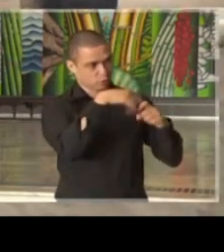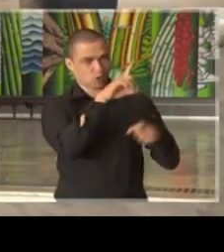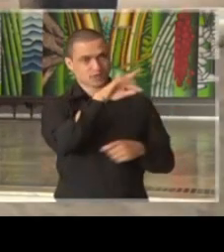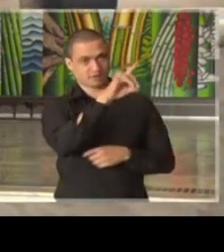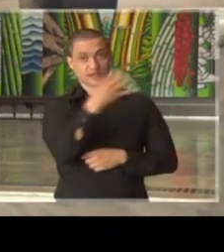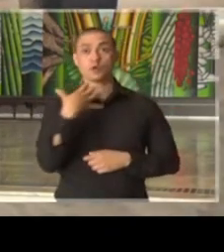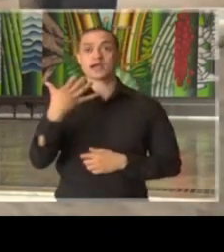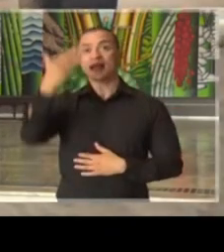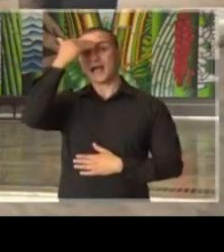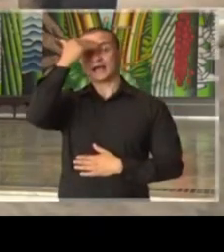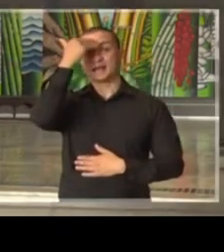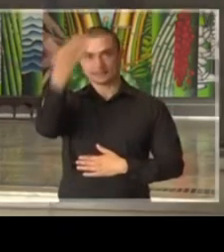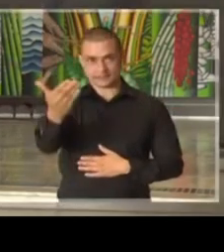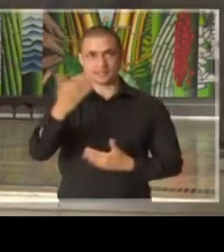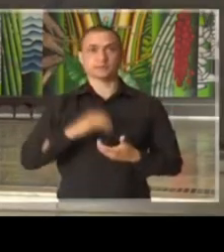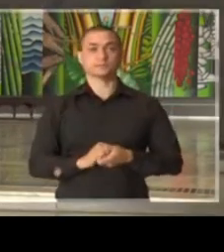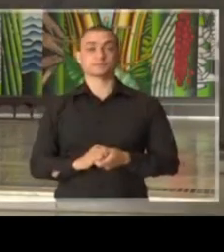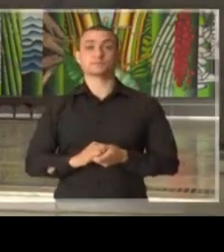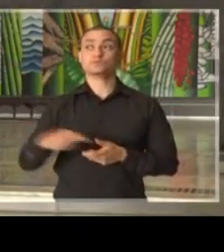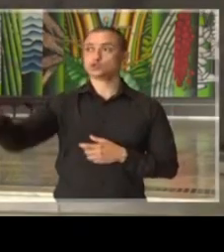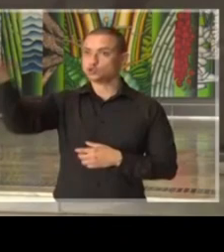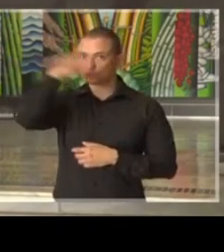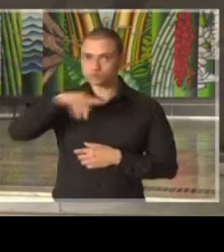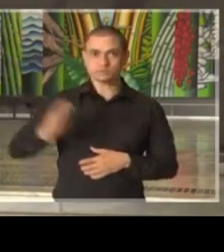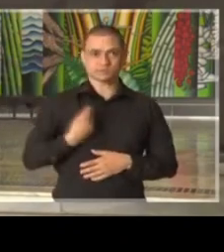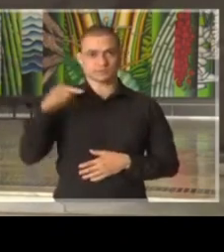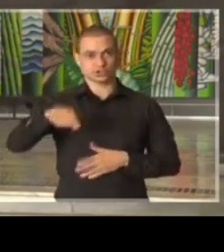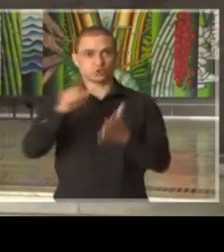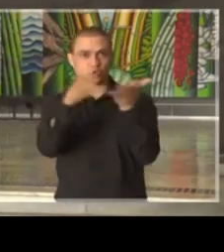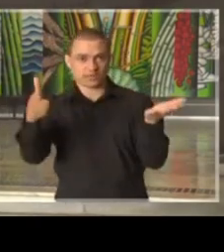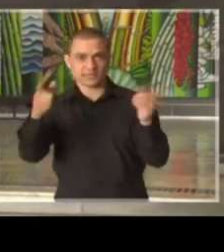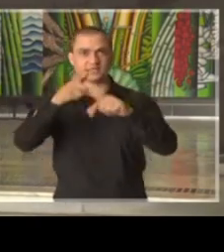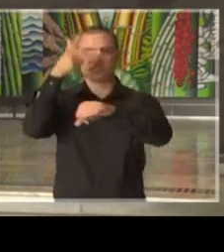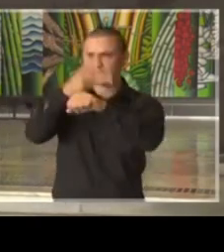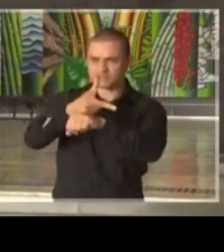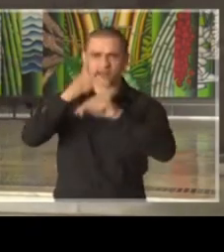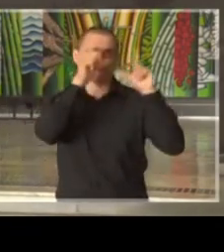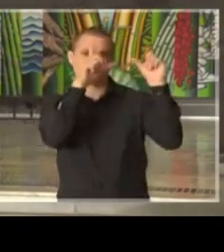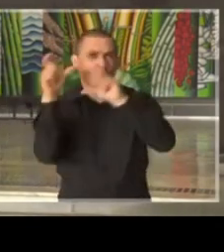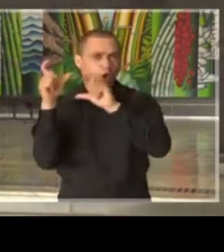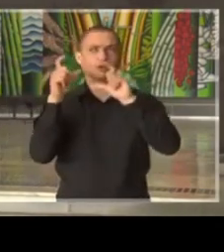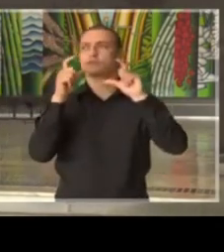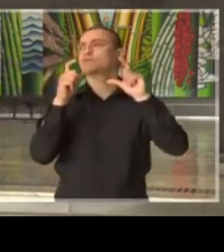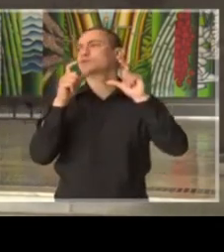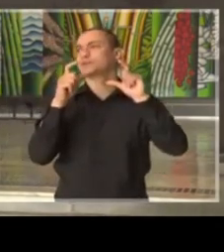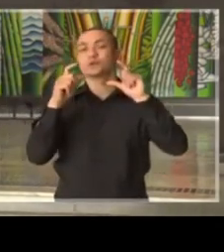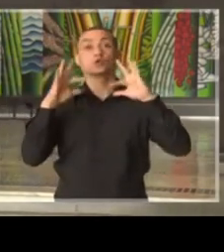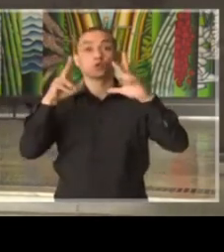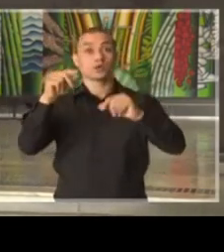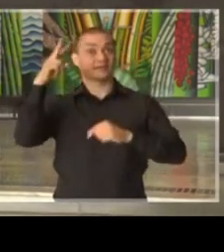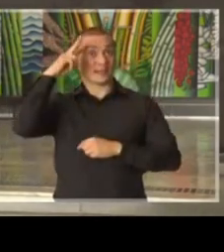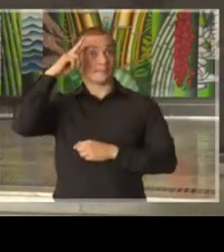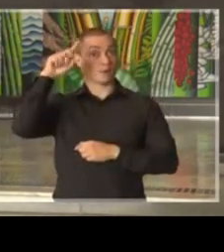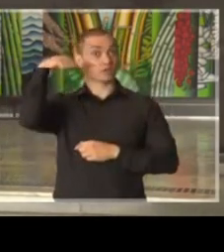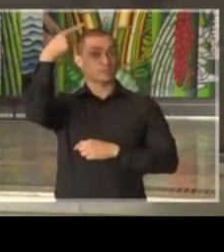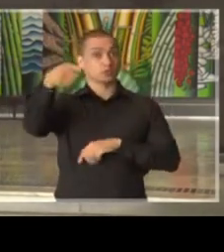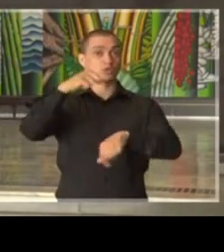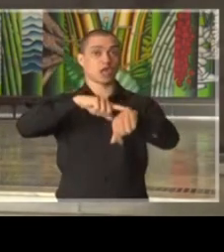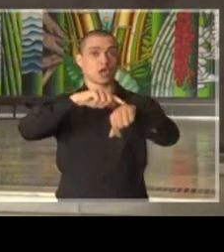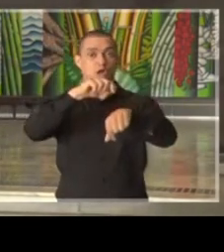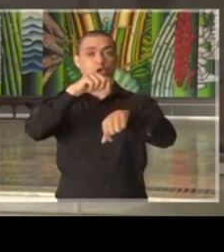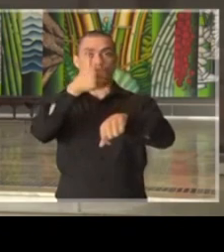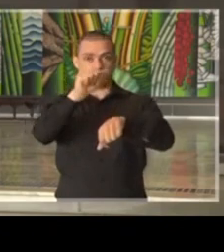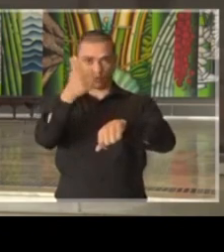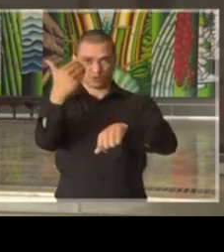agradecer os jornalistas que aqui estão, assim como cinegrafistas, fotógrafos. Na próxima segunda-feira, às 12h30,